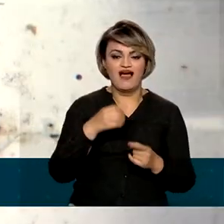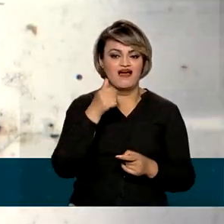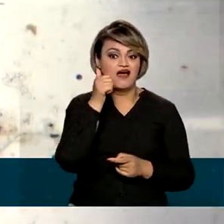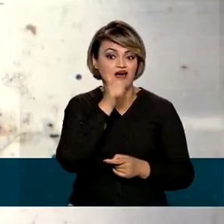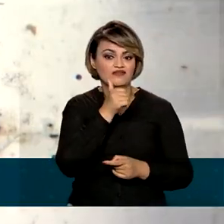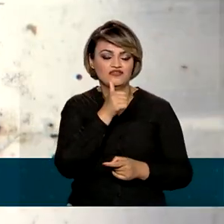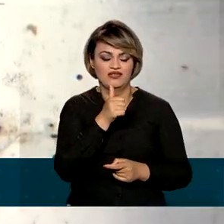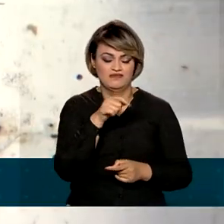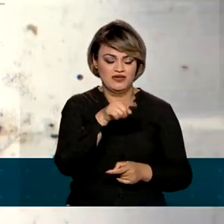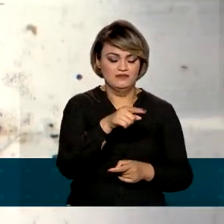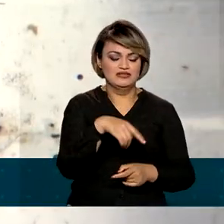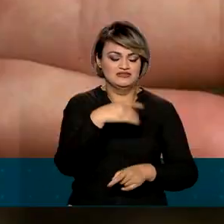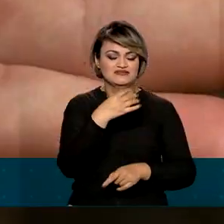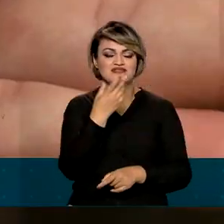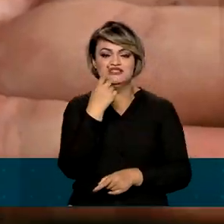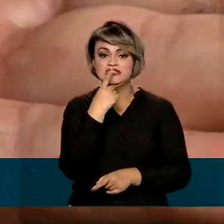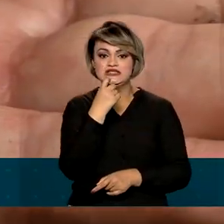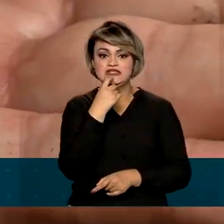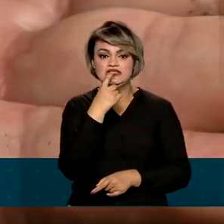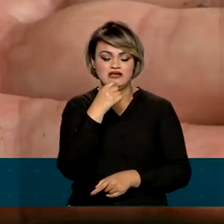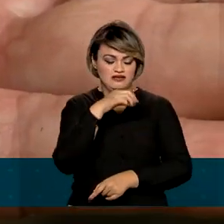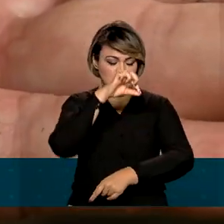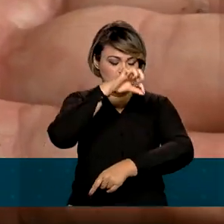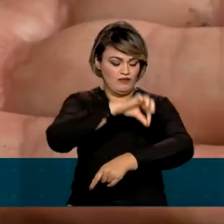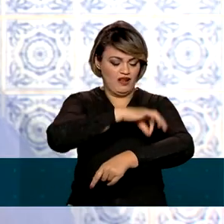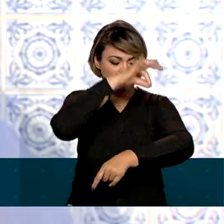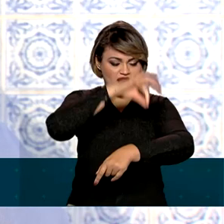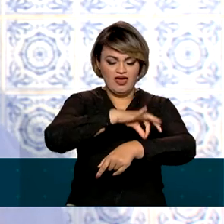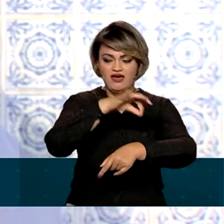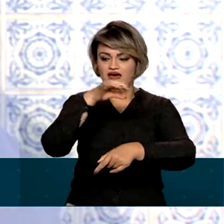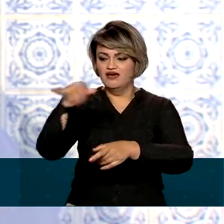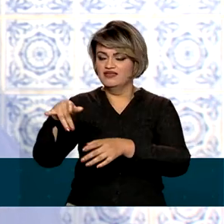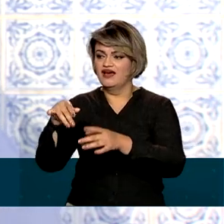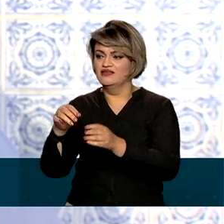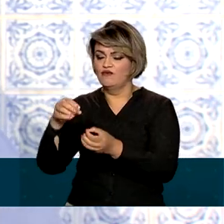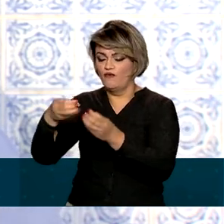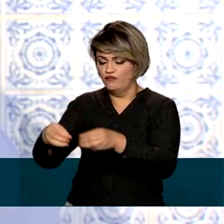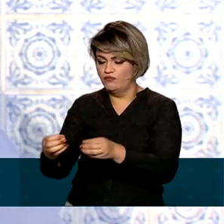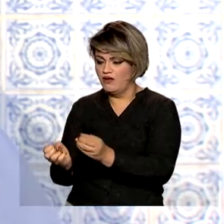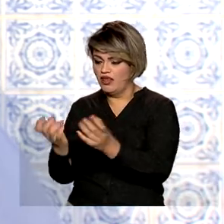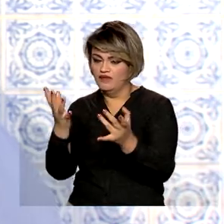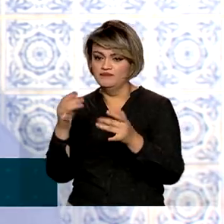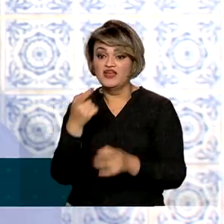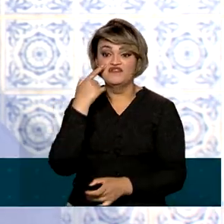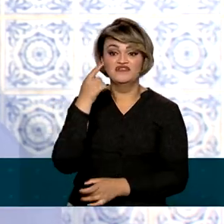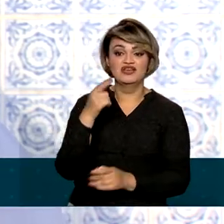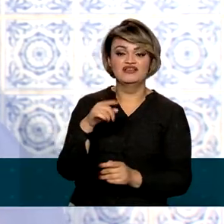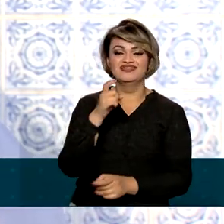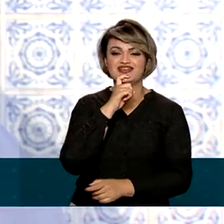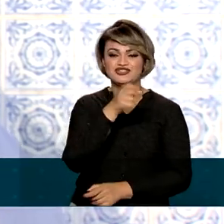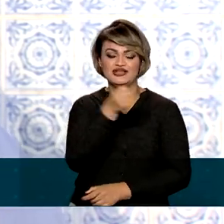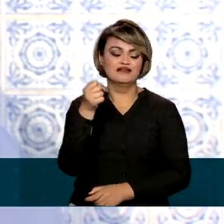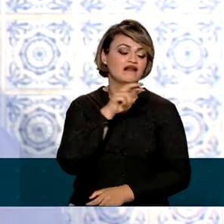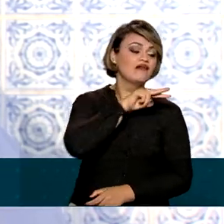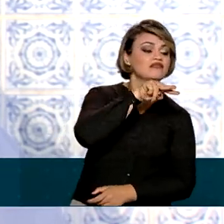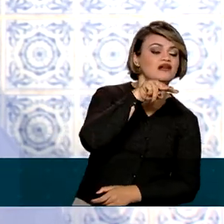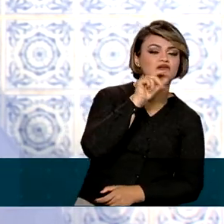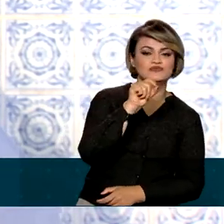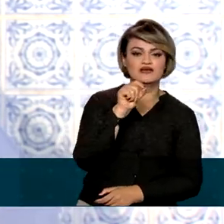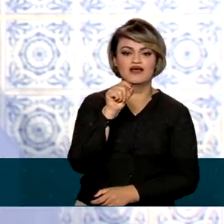precisa de sangue humano para maturar os ovos. Observar atrás das geladeiras, observar os vasos de planta,